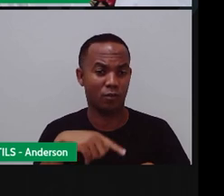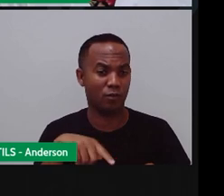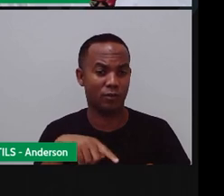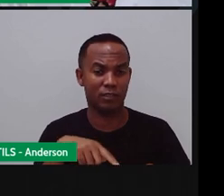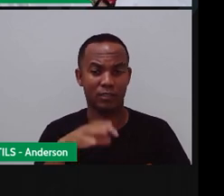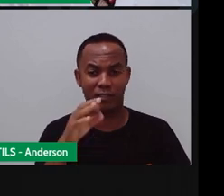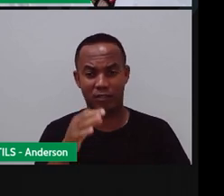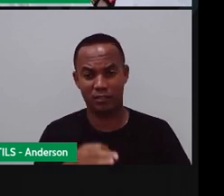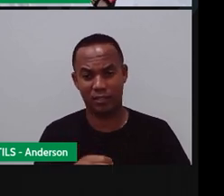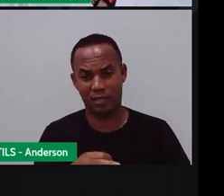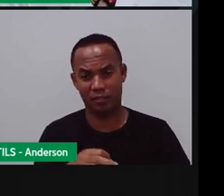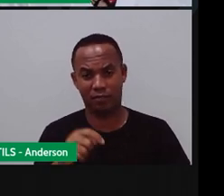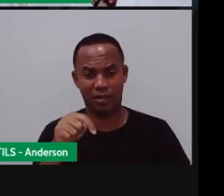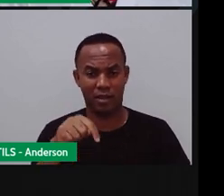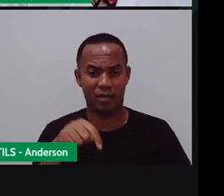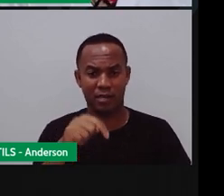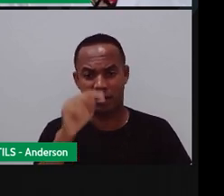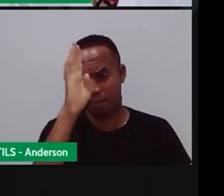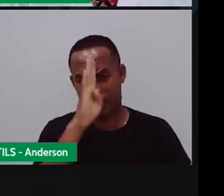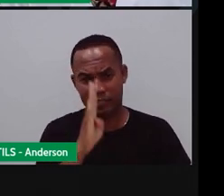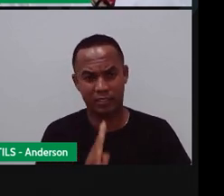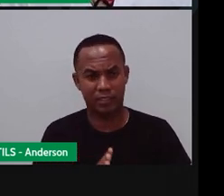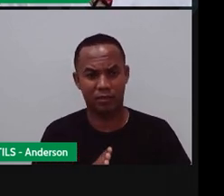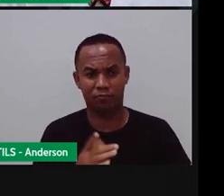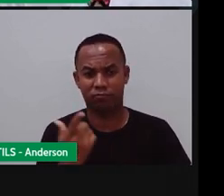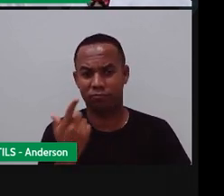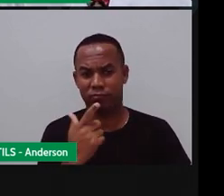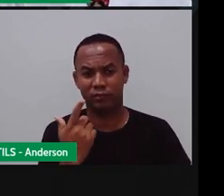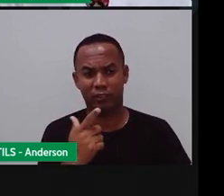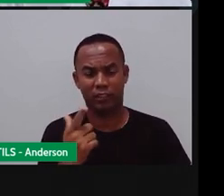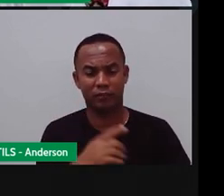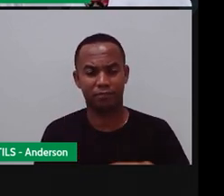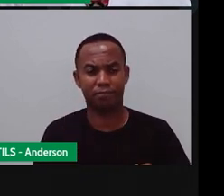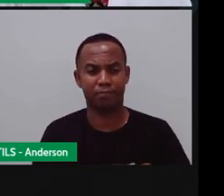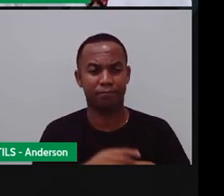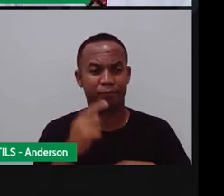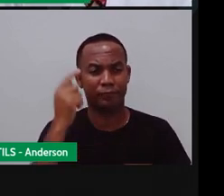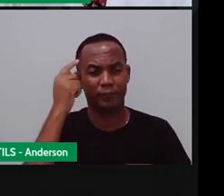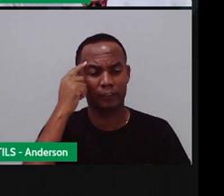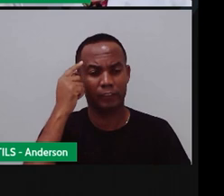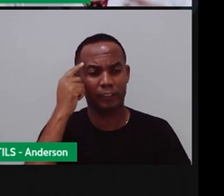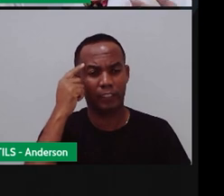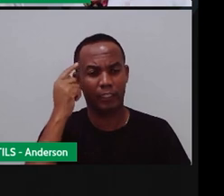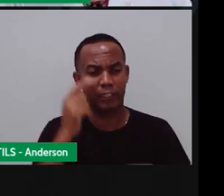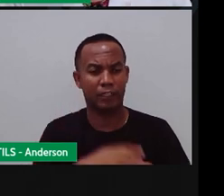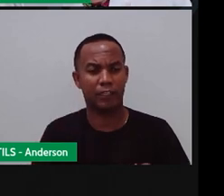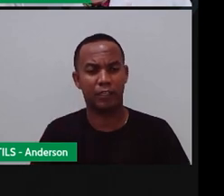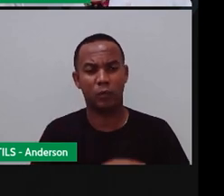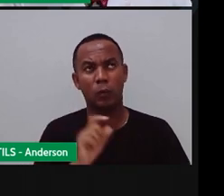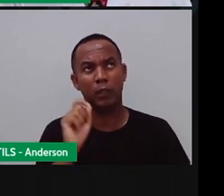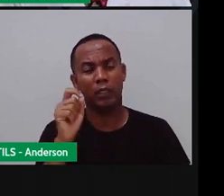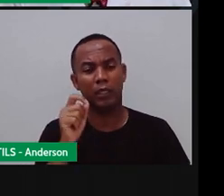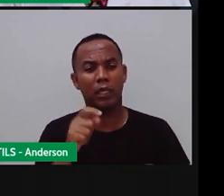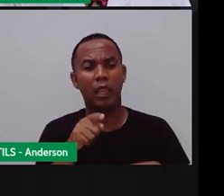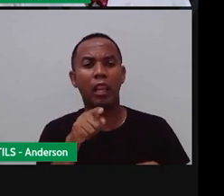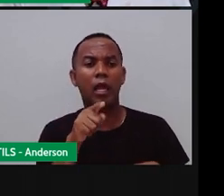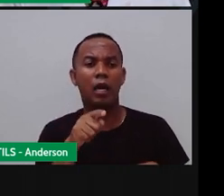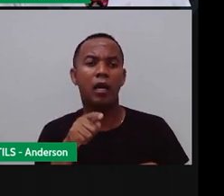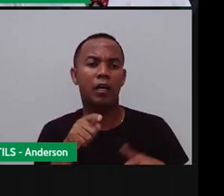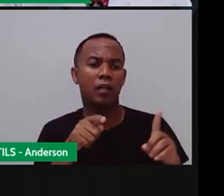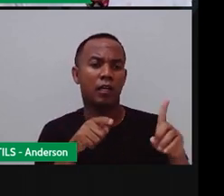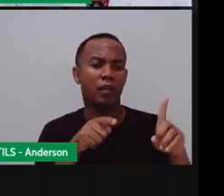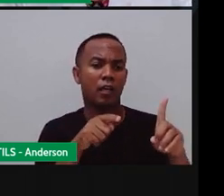definida aqui no Brasil essa essa ideia de outono que as folhas caem vem os frutos é